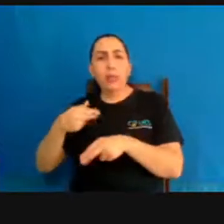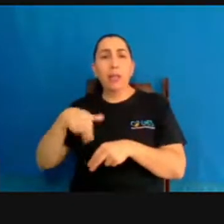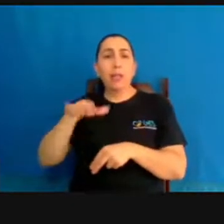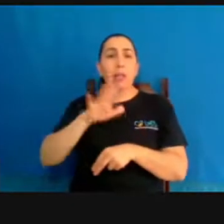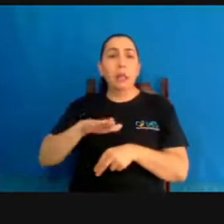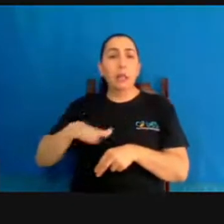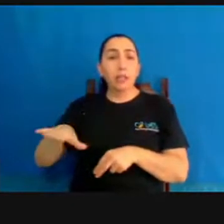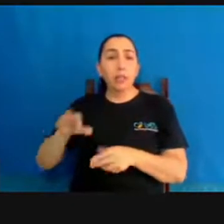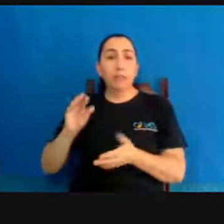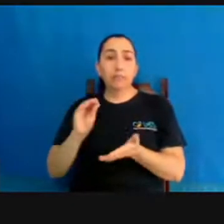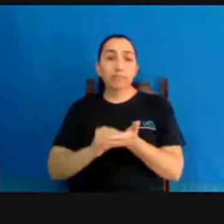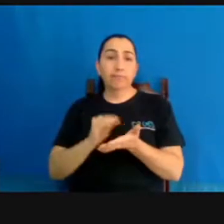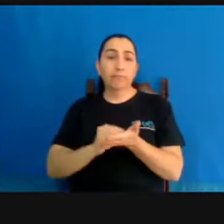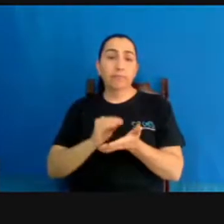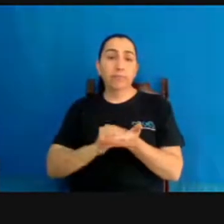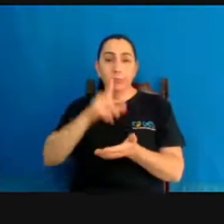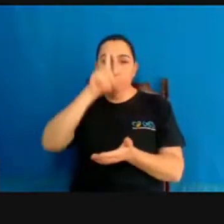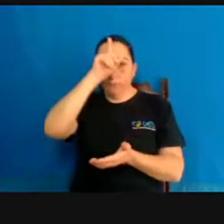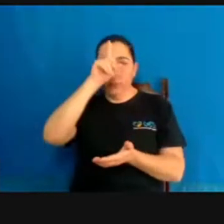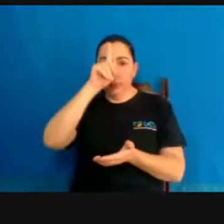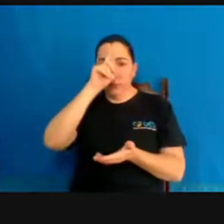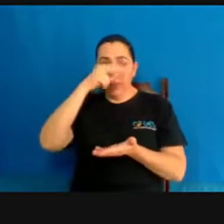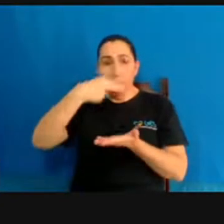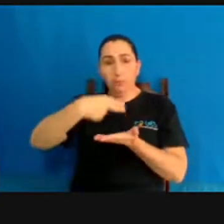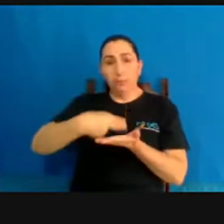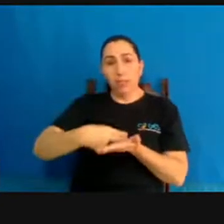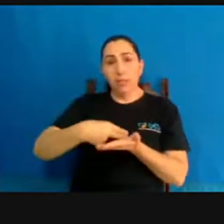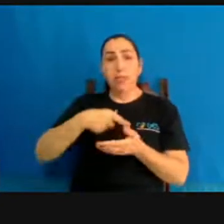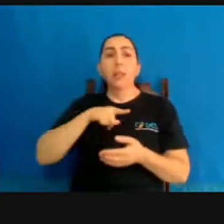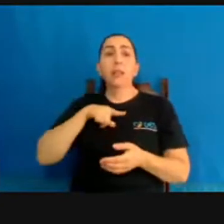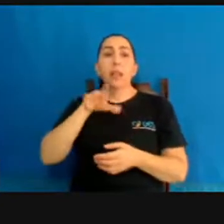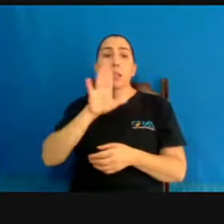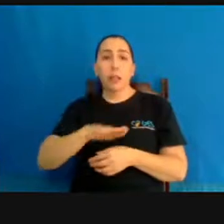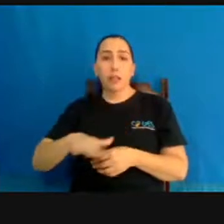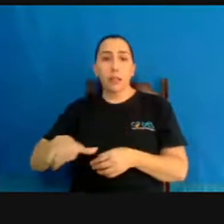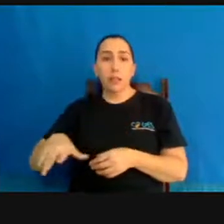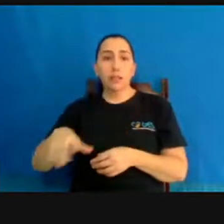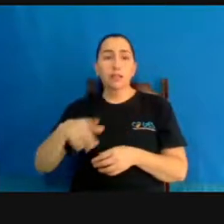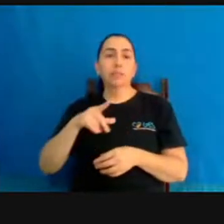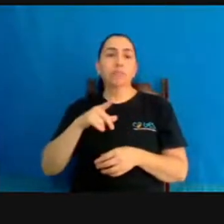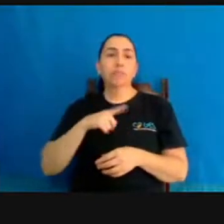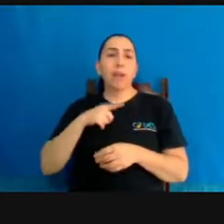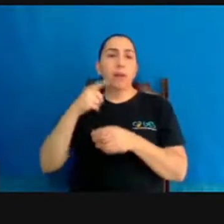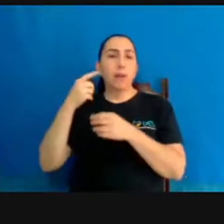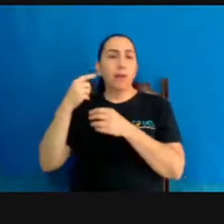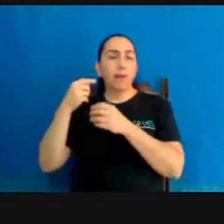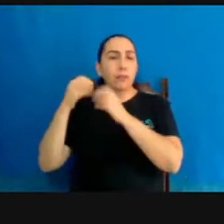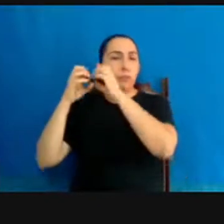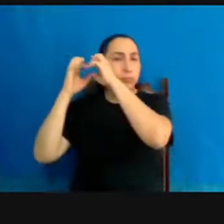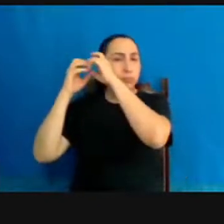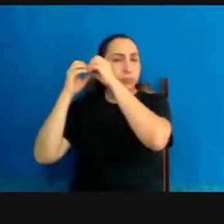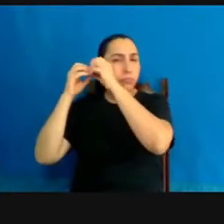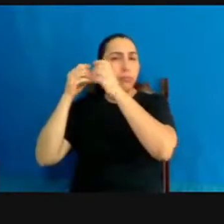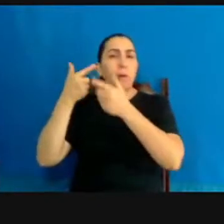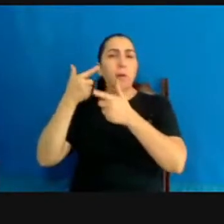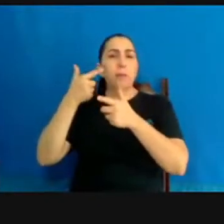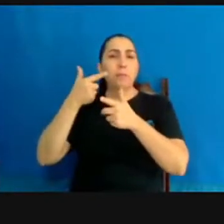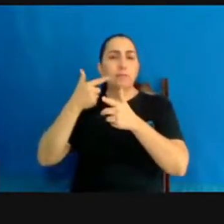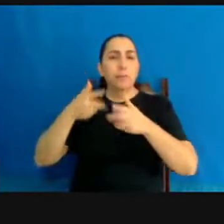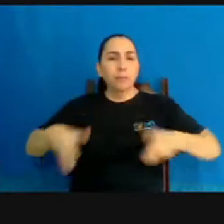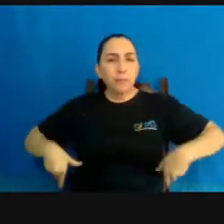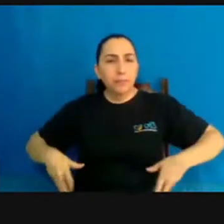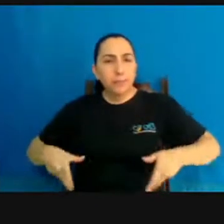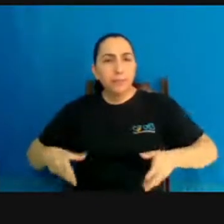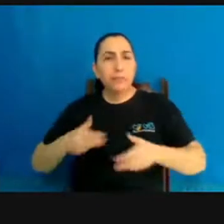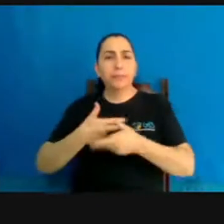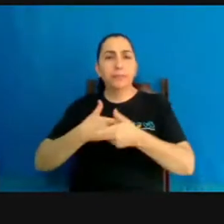de leito, não é? Nascem com paralisia cerebral porque demora muito para nascer. A gente vai ter ainda que tirar